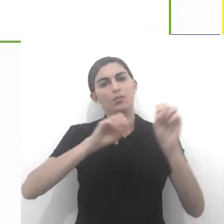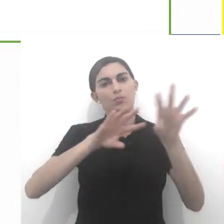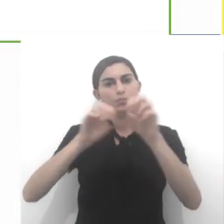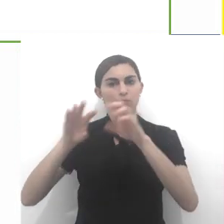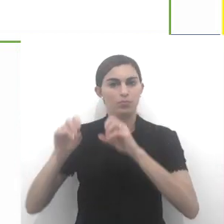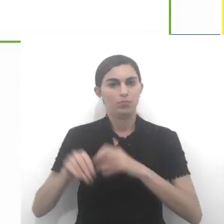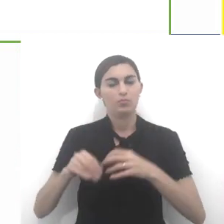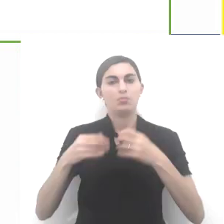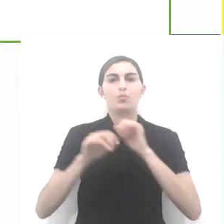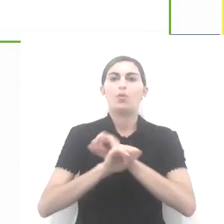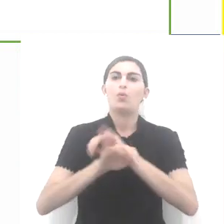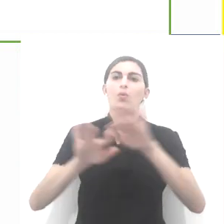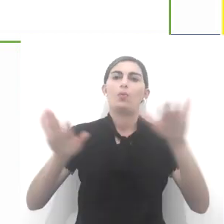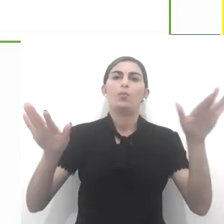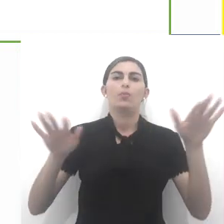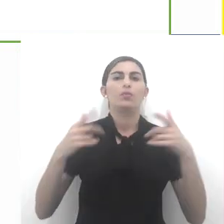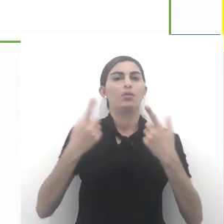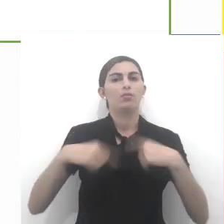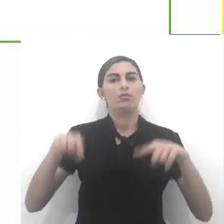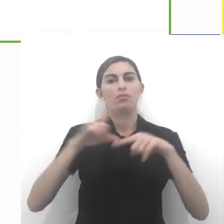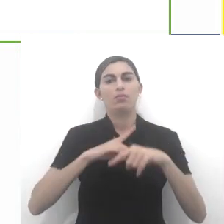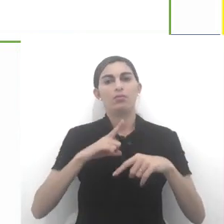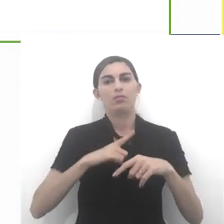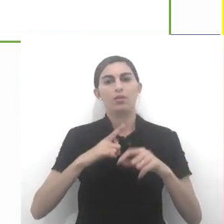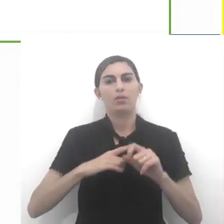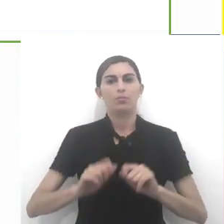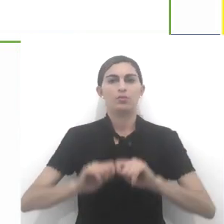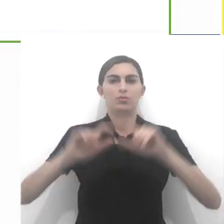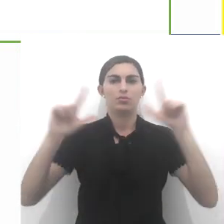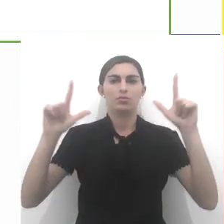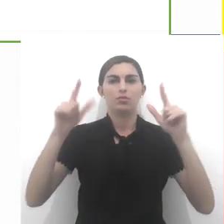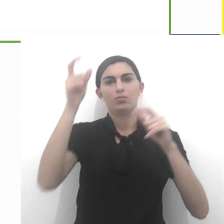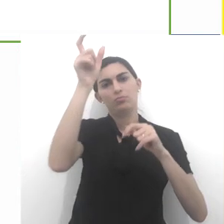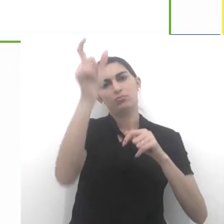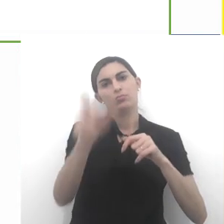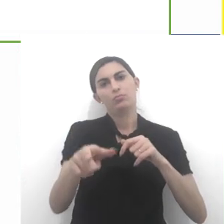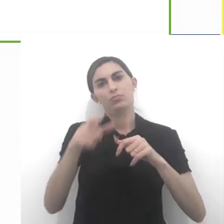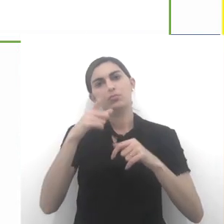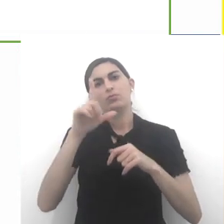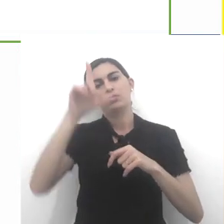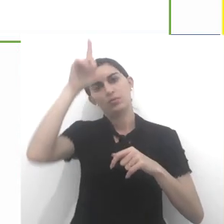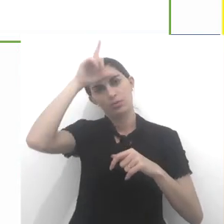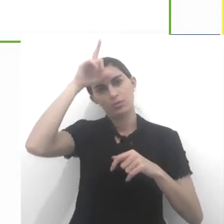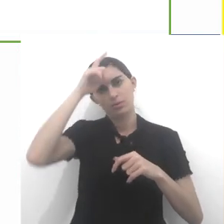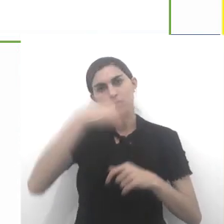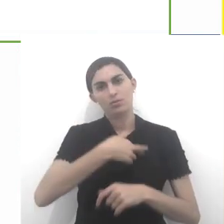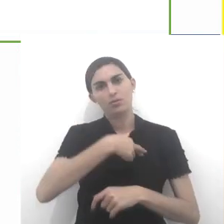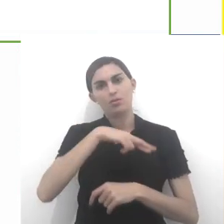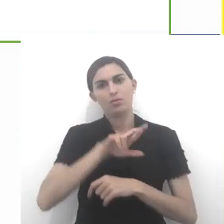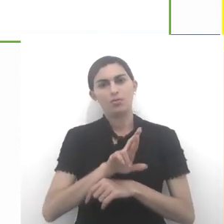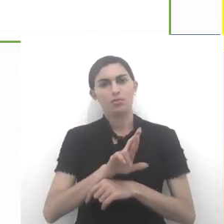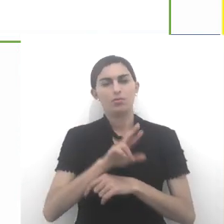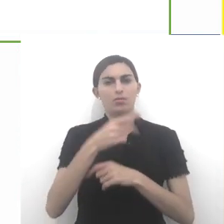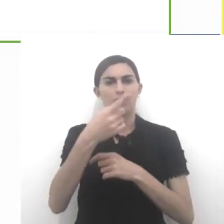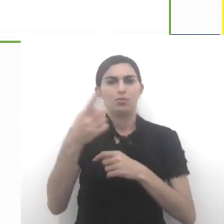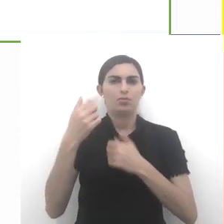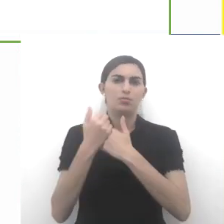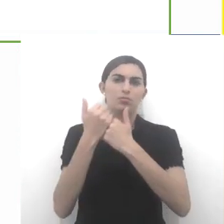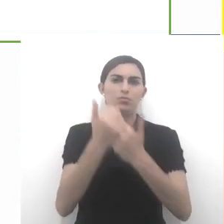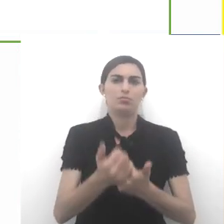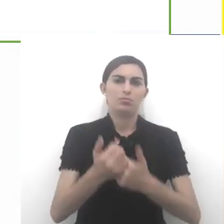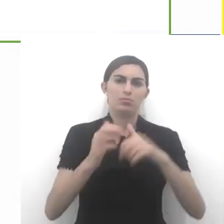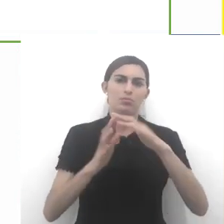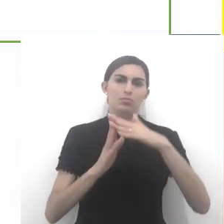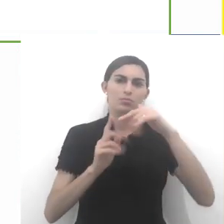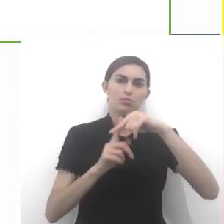professam, que propagam. Nós temos na tela a figura de um líder religioso, de um membro